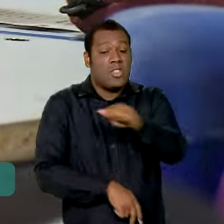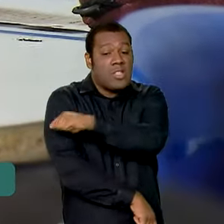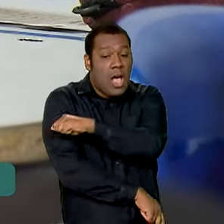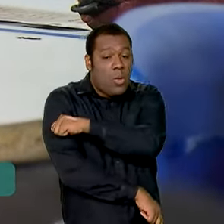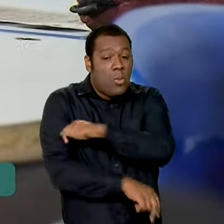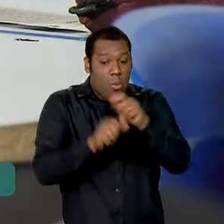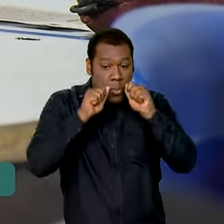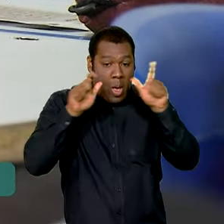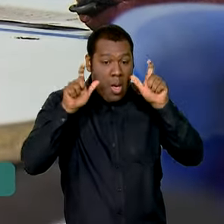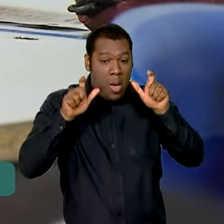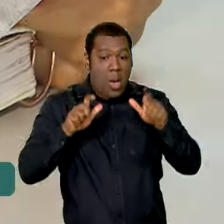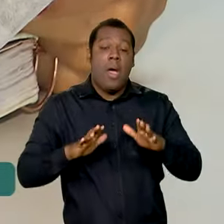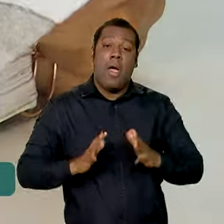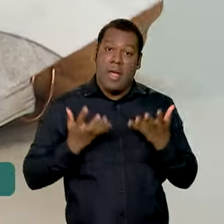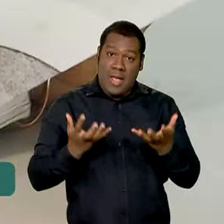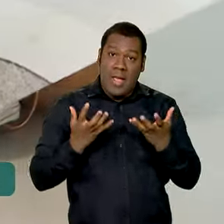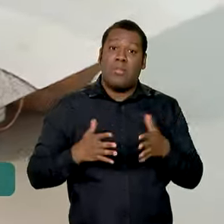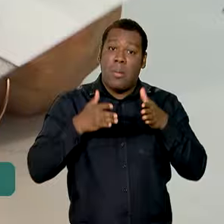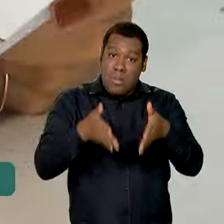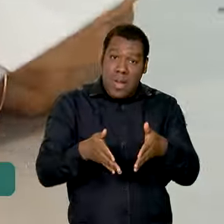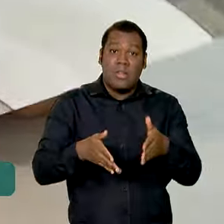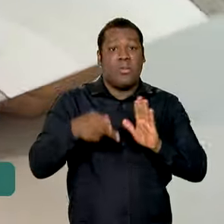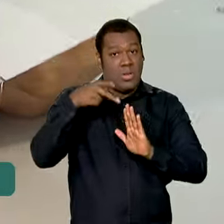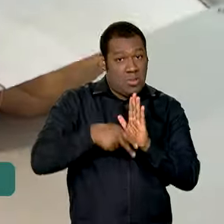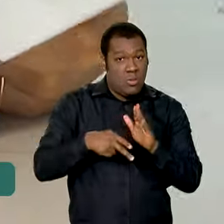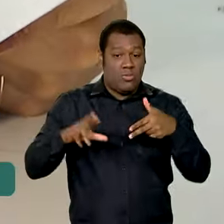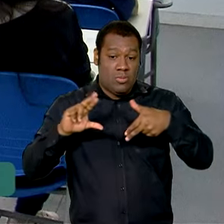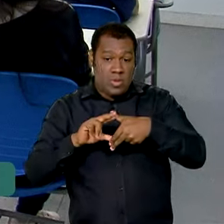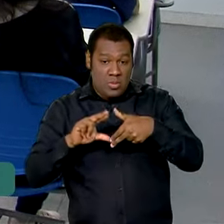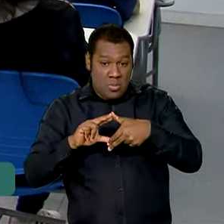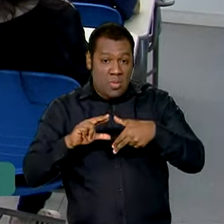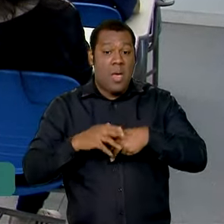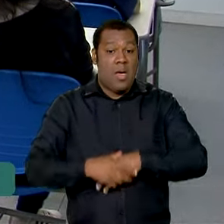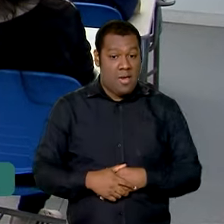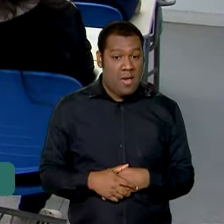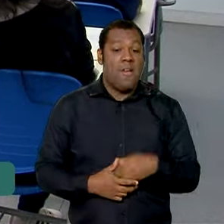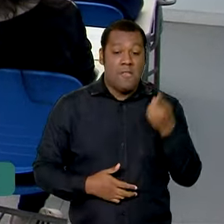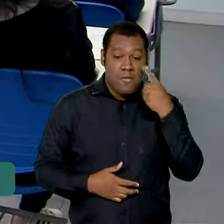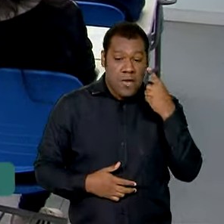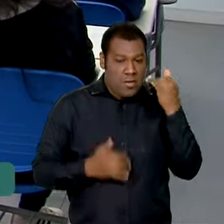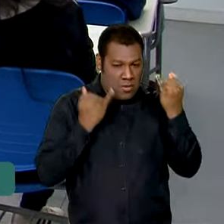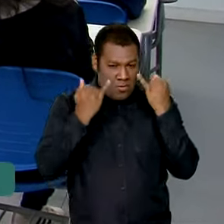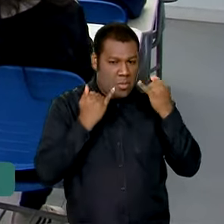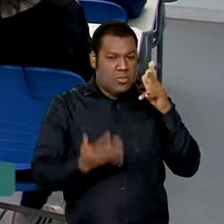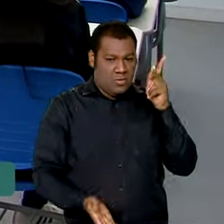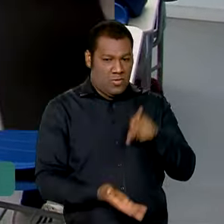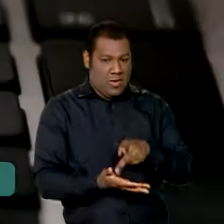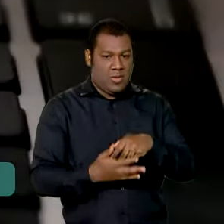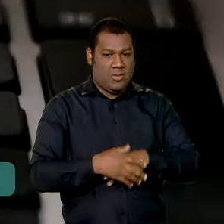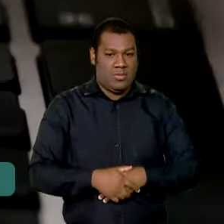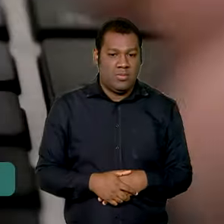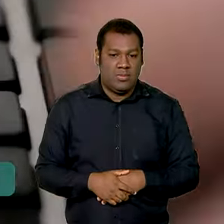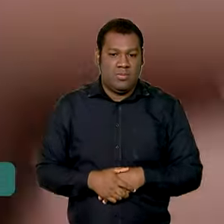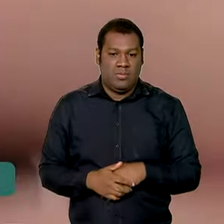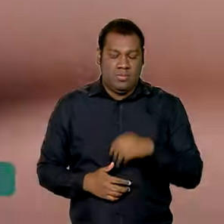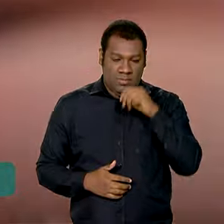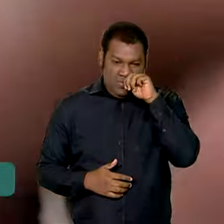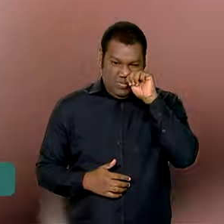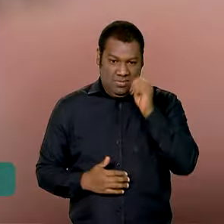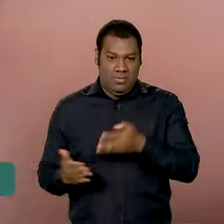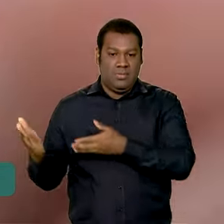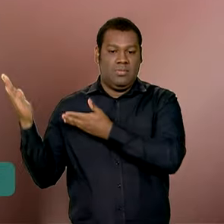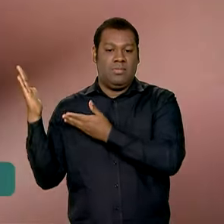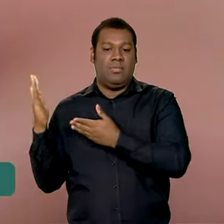quer participar do programa para não cair em golpes. Se liga nas dicas! Essas páginas estão